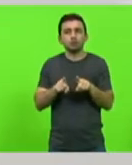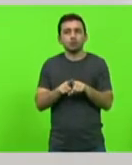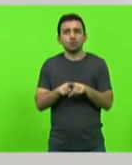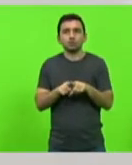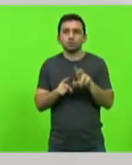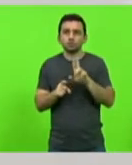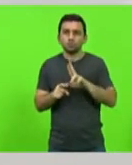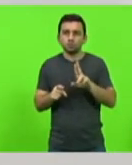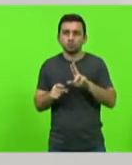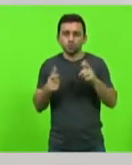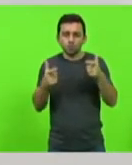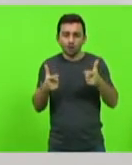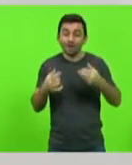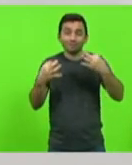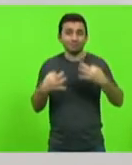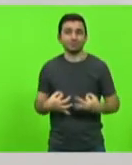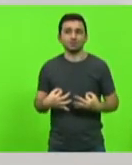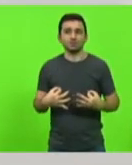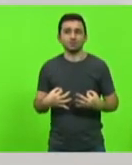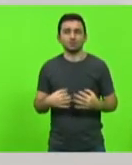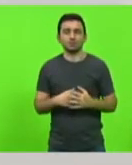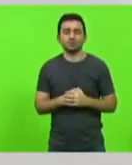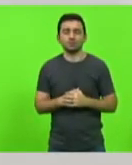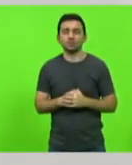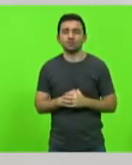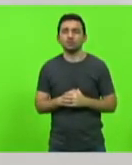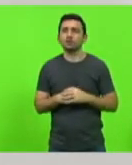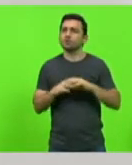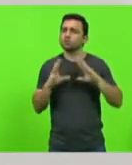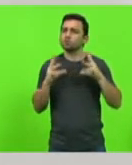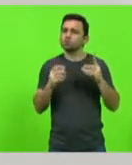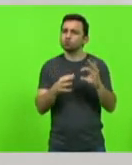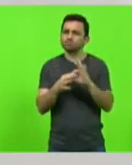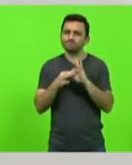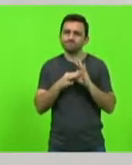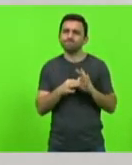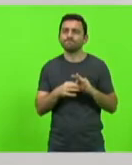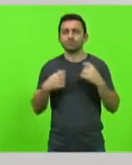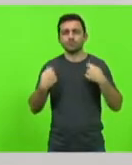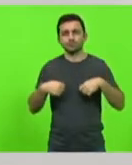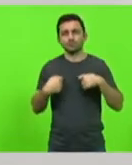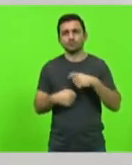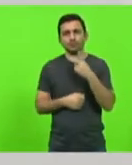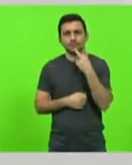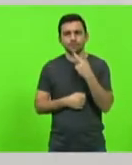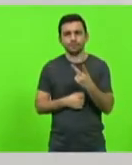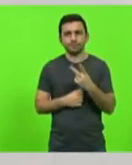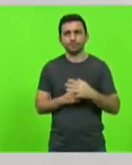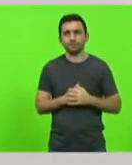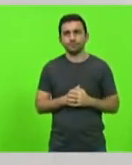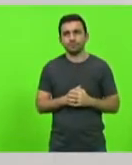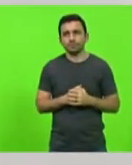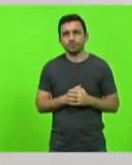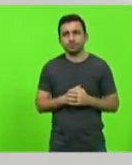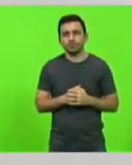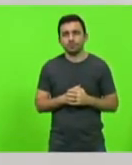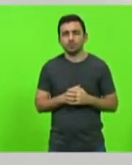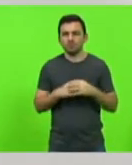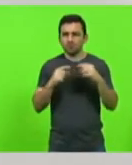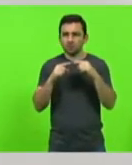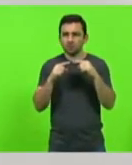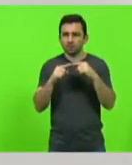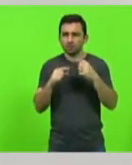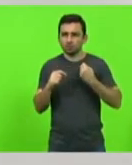as faixas no tempo certo. Todo esse conjunto é necessário falar. falando sobre os números